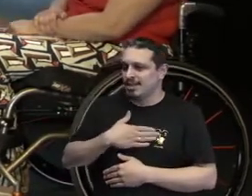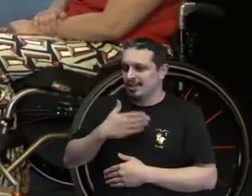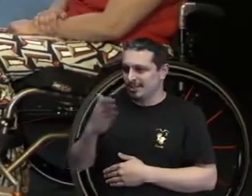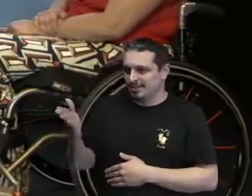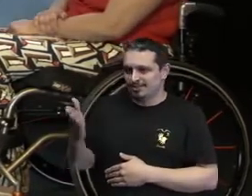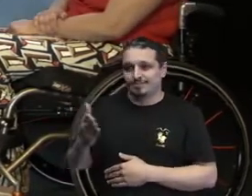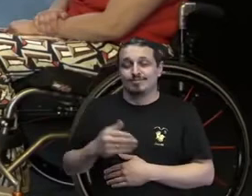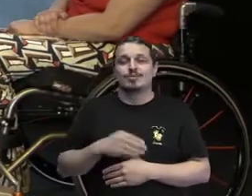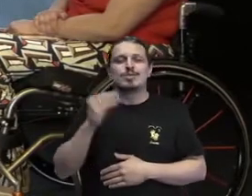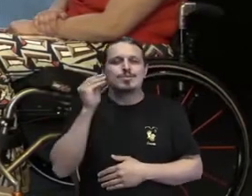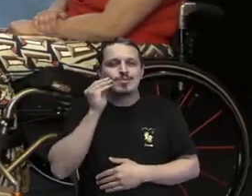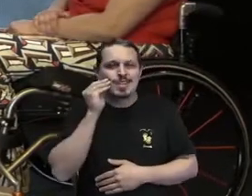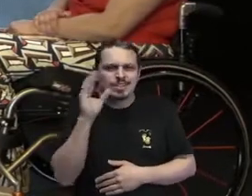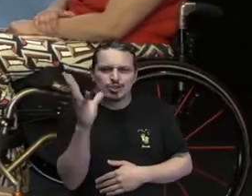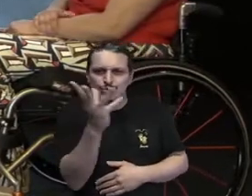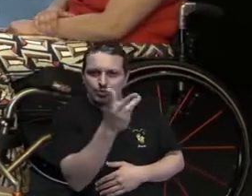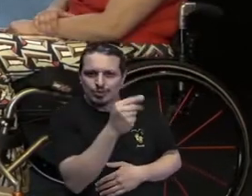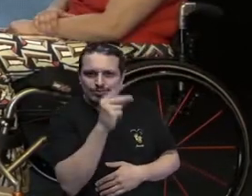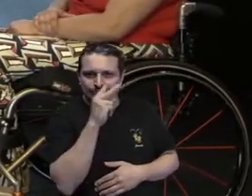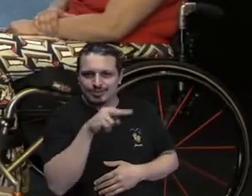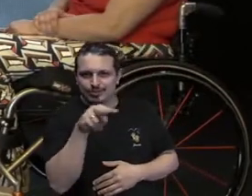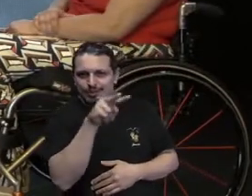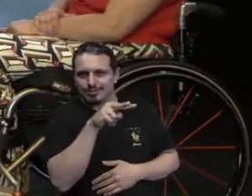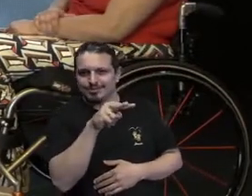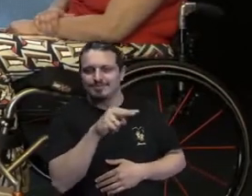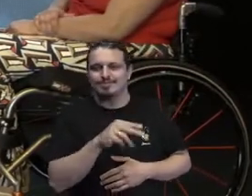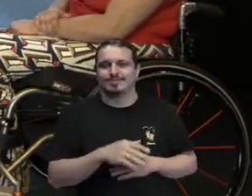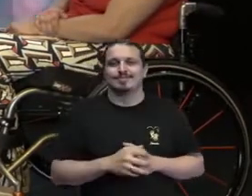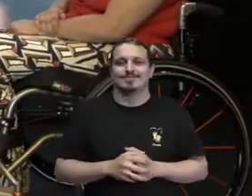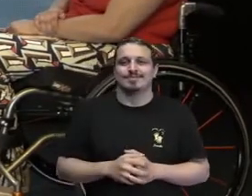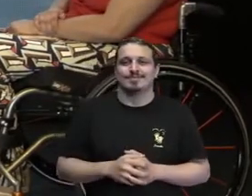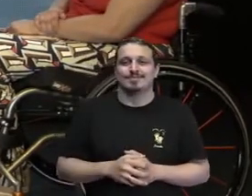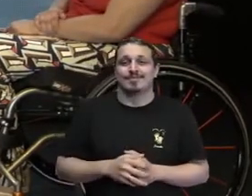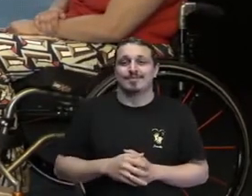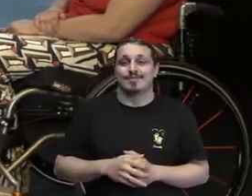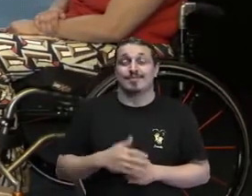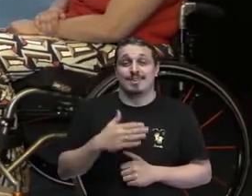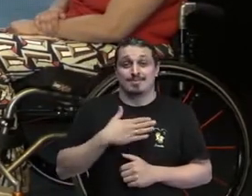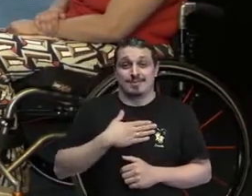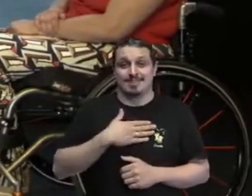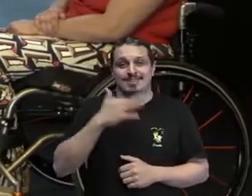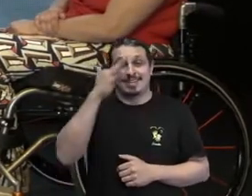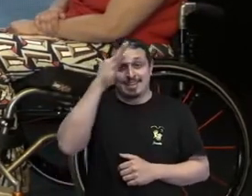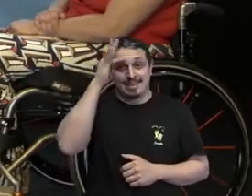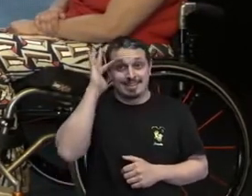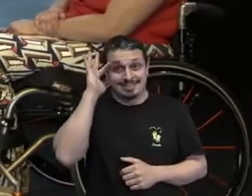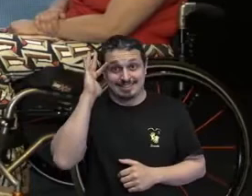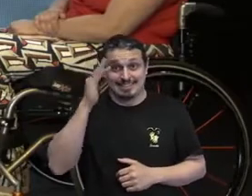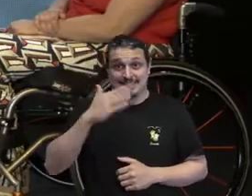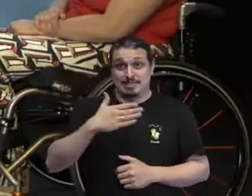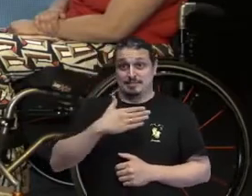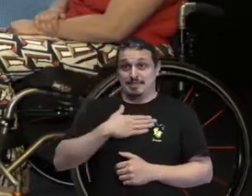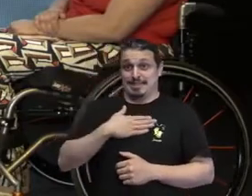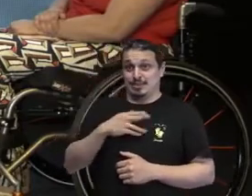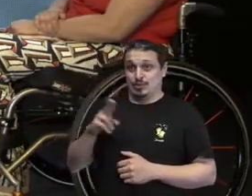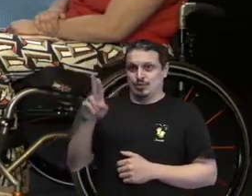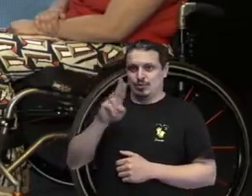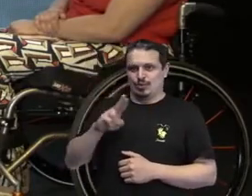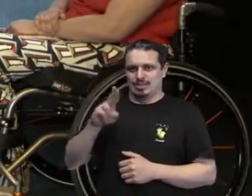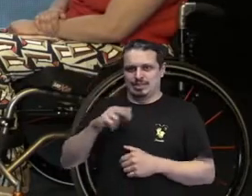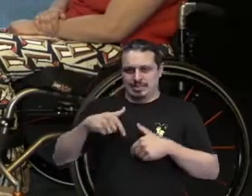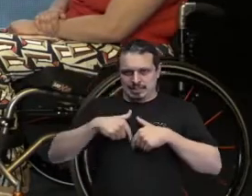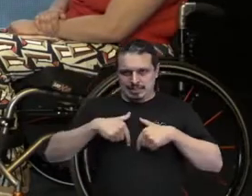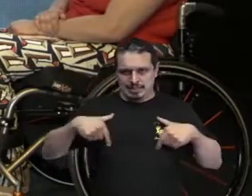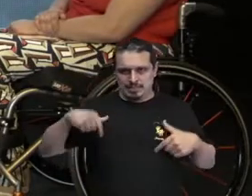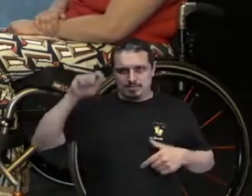mundo que está assistindo. Bom, eu sou a pequena Lô, estou me vestindo com um top preto, com uma camisa aberta